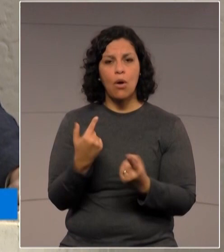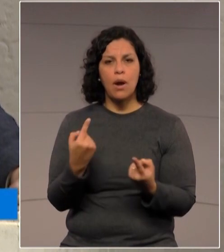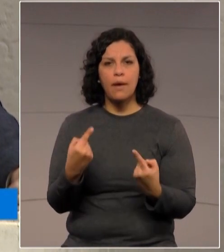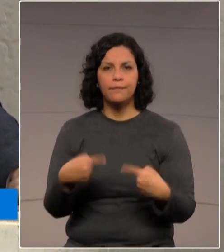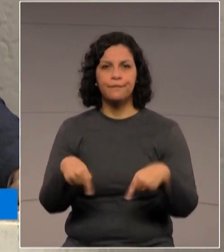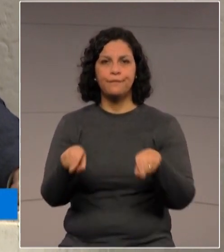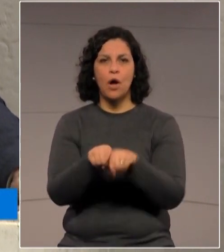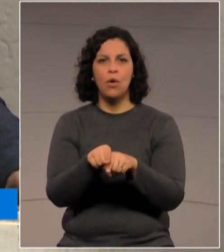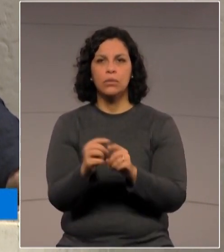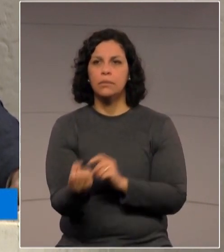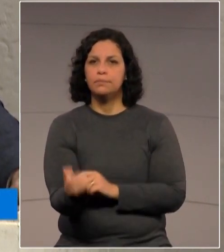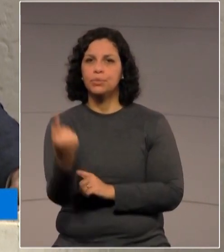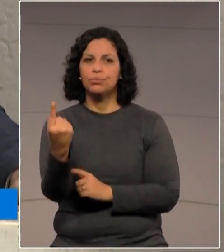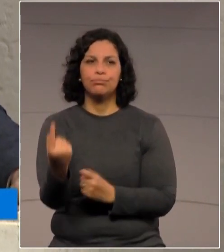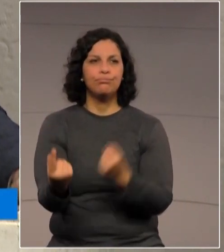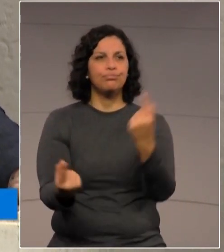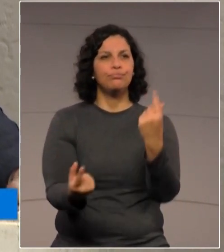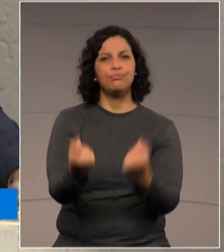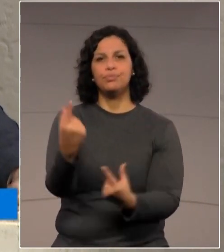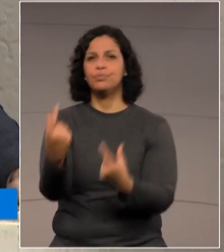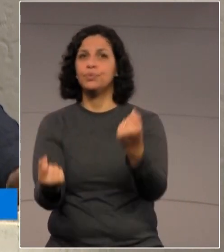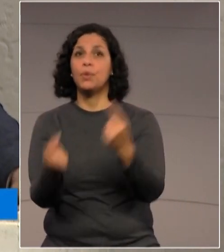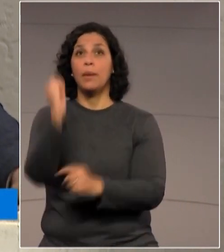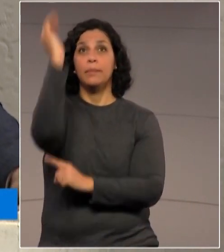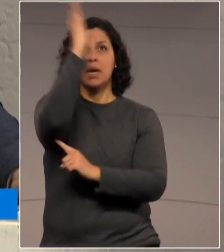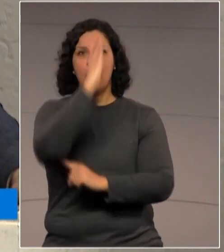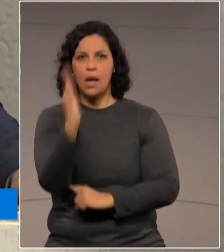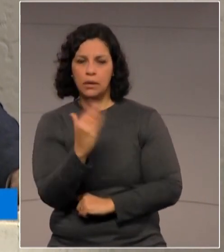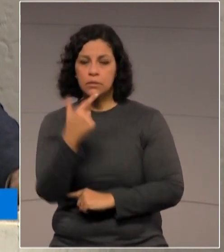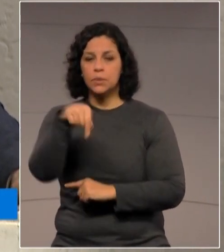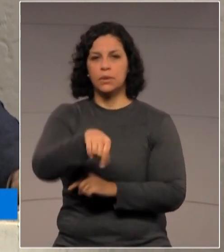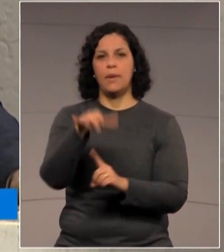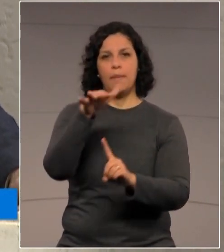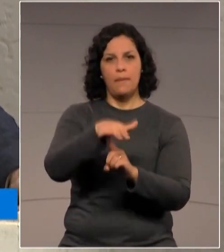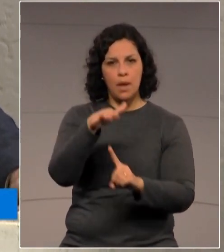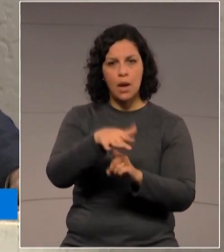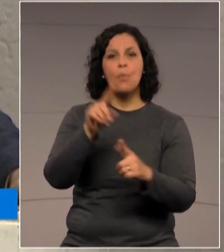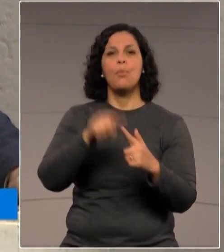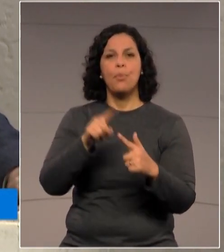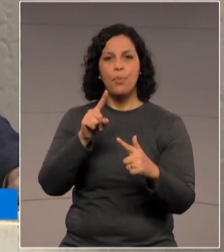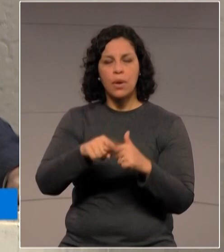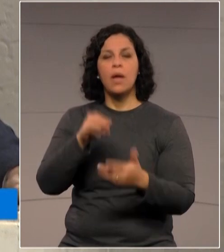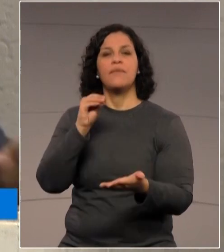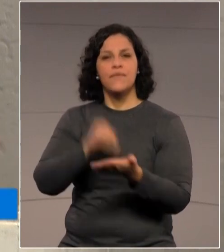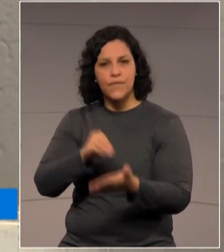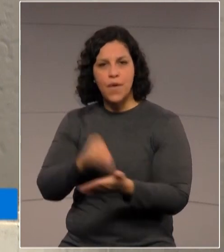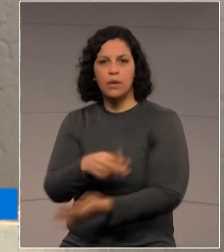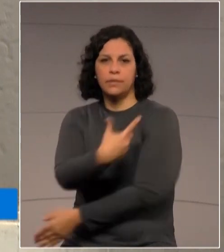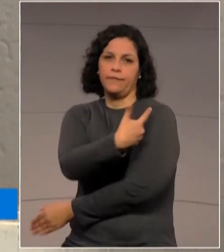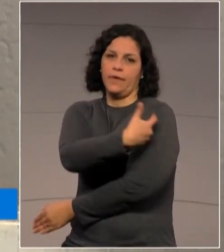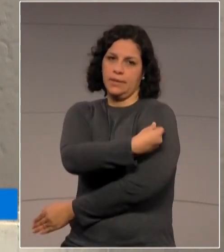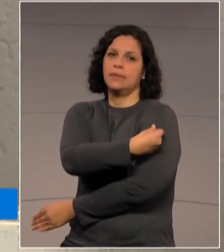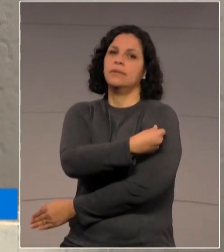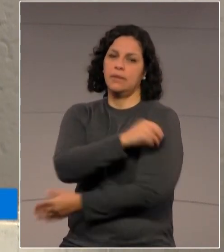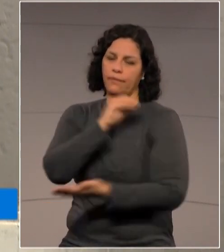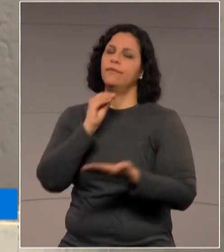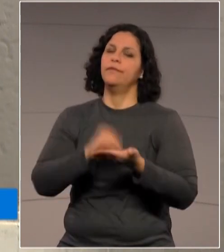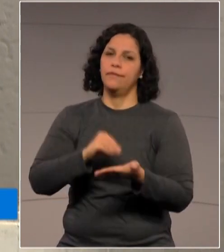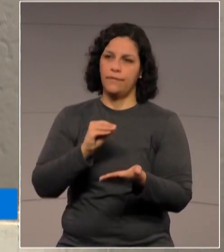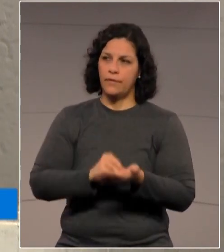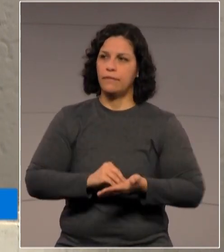retornando ao nosso país, ao nosso estado, por conta das coberturas vacinais, das baixas coberturas vacinais.